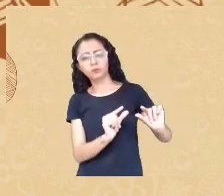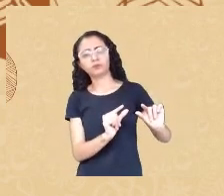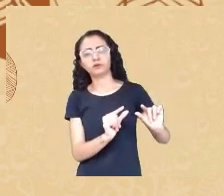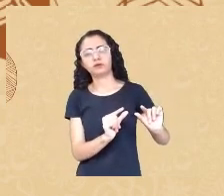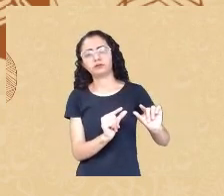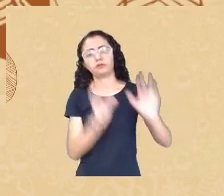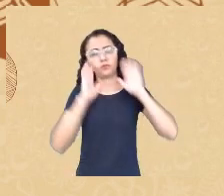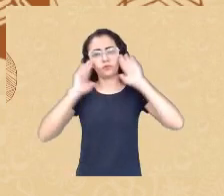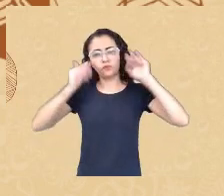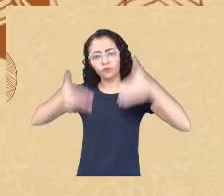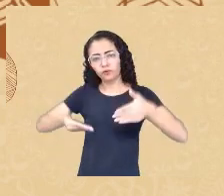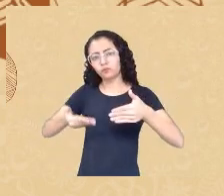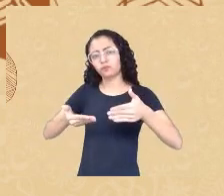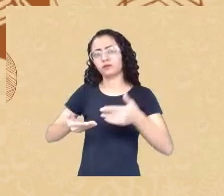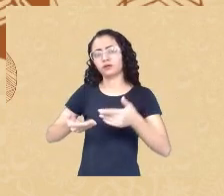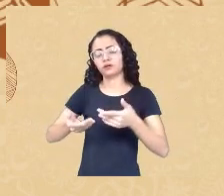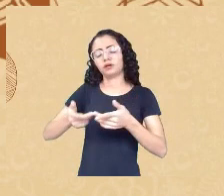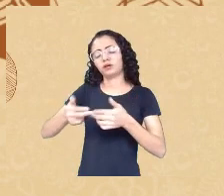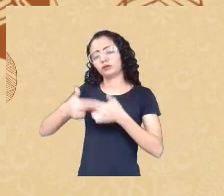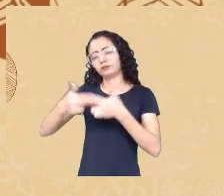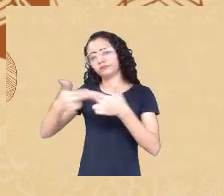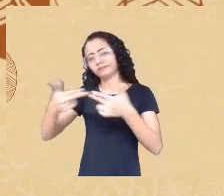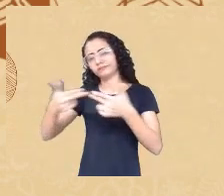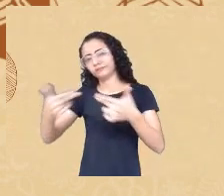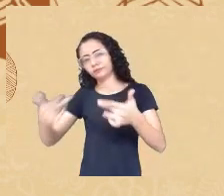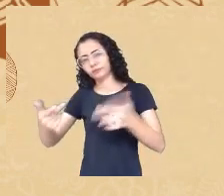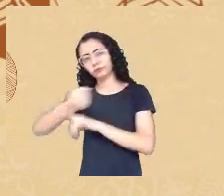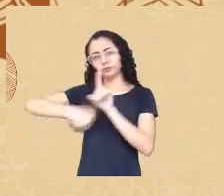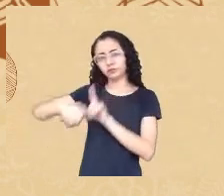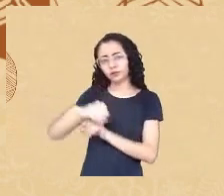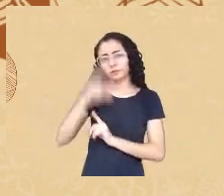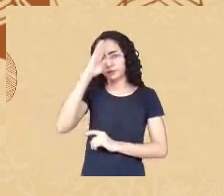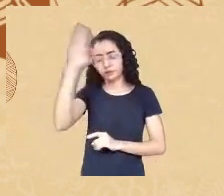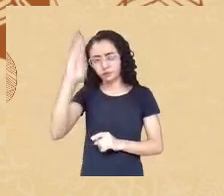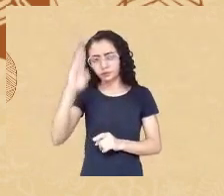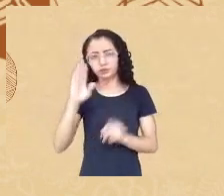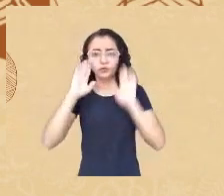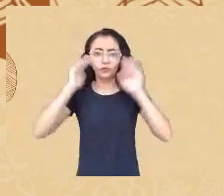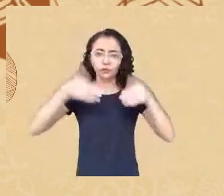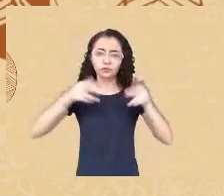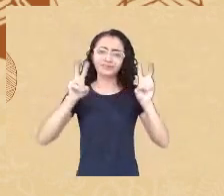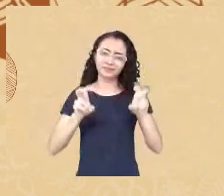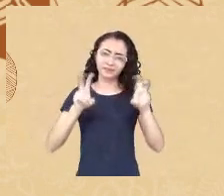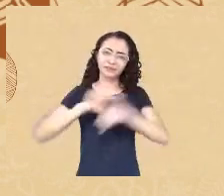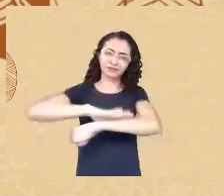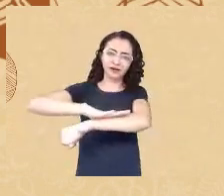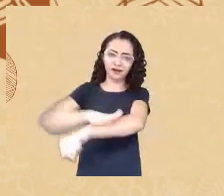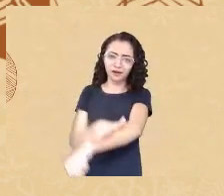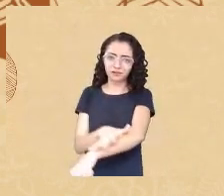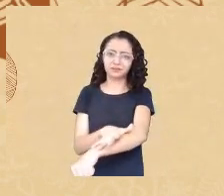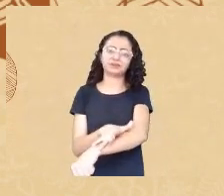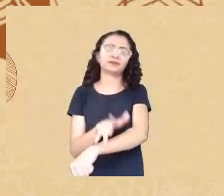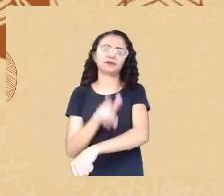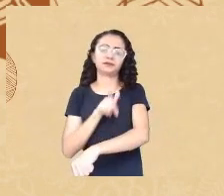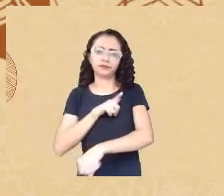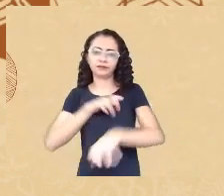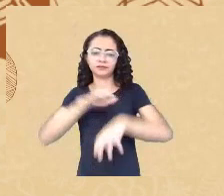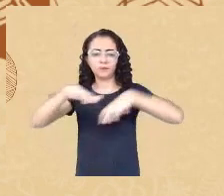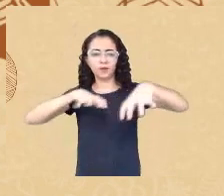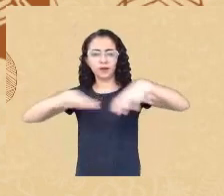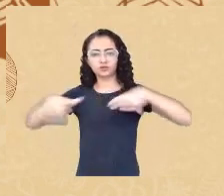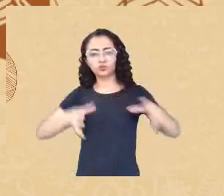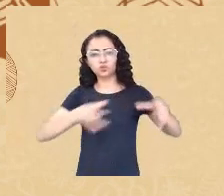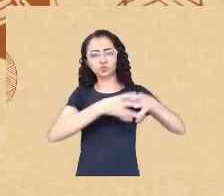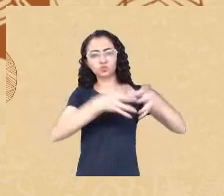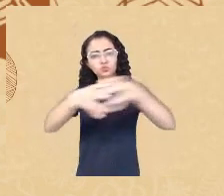racismo né a opressão de raça que está de maneira geral associada de classe eu queria ouvir isso e por fim